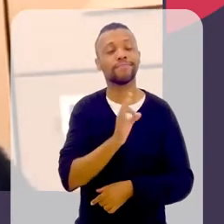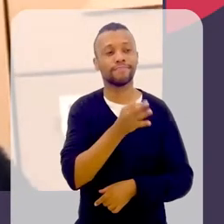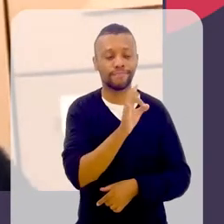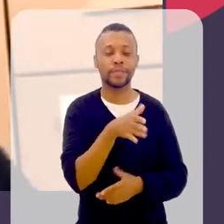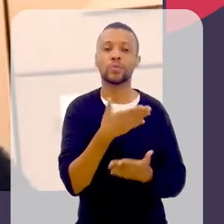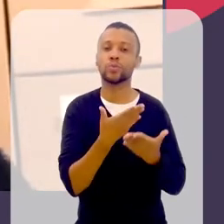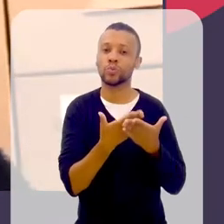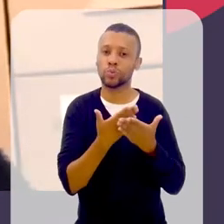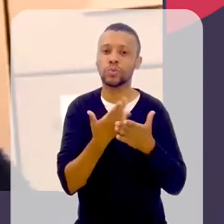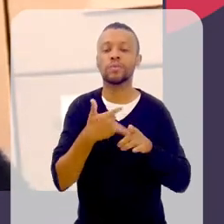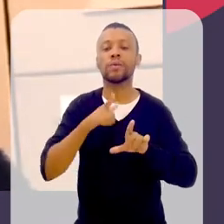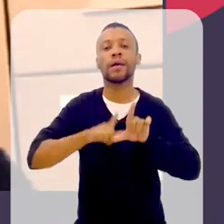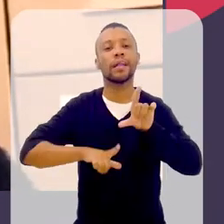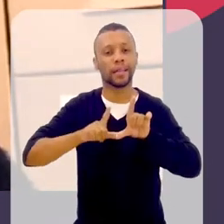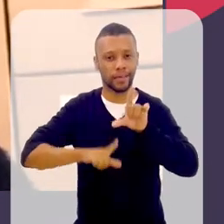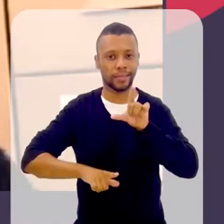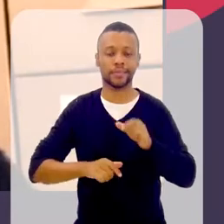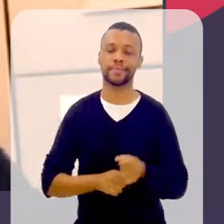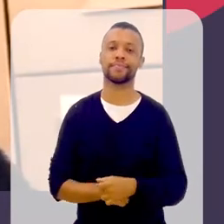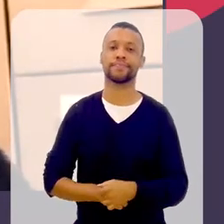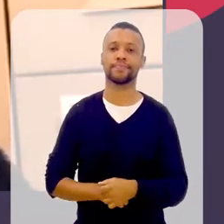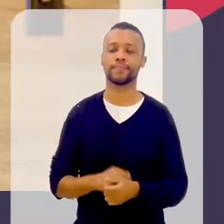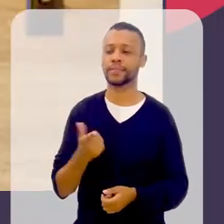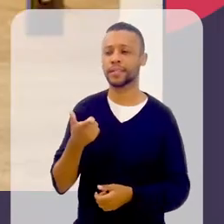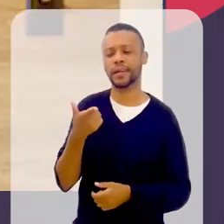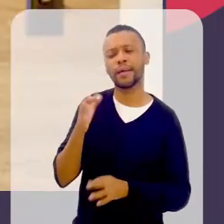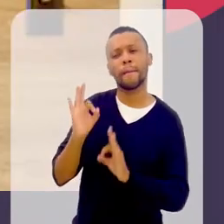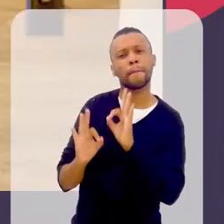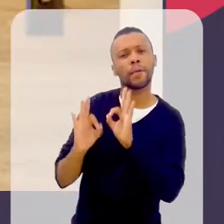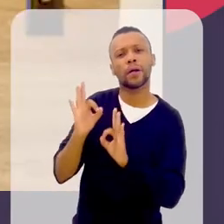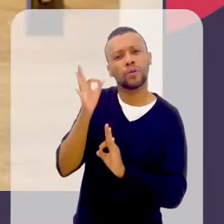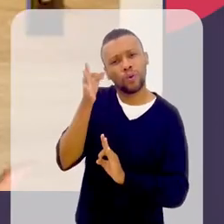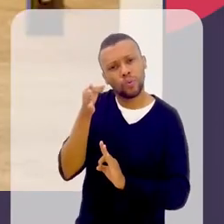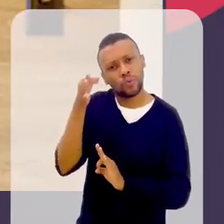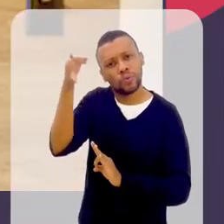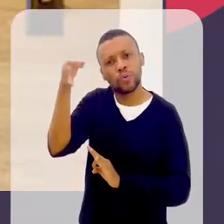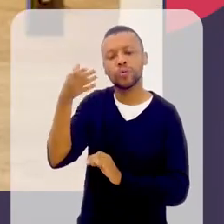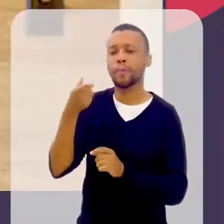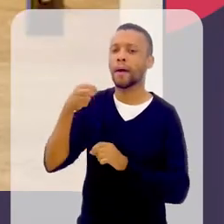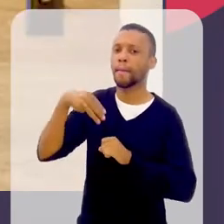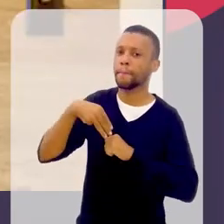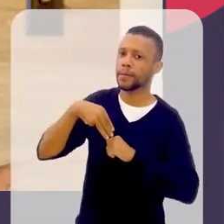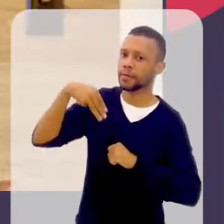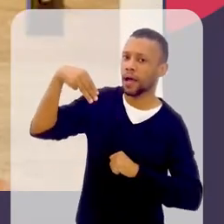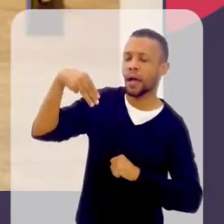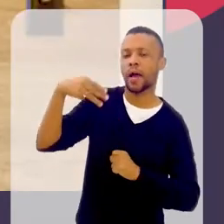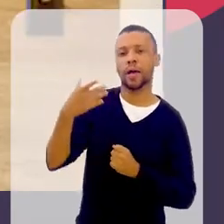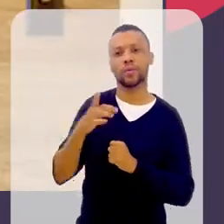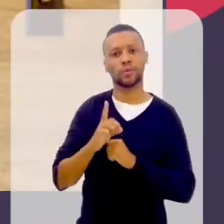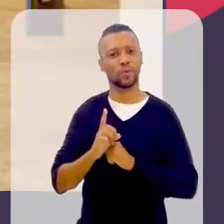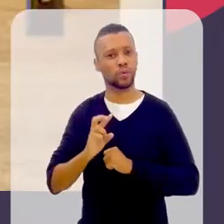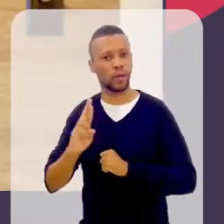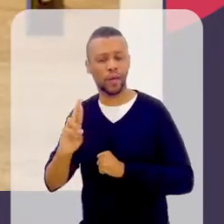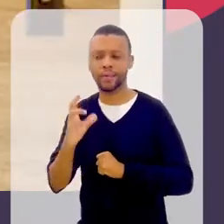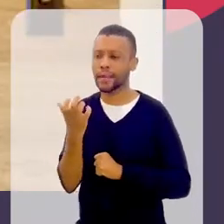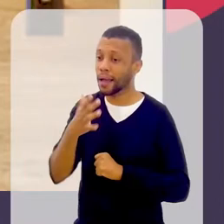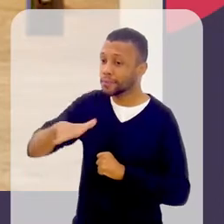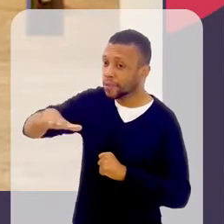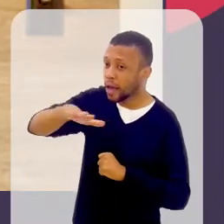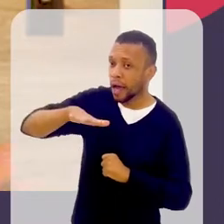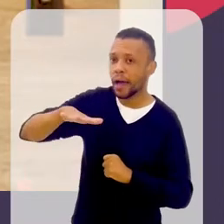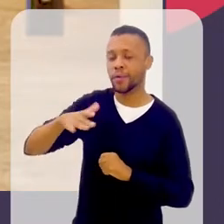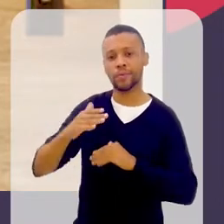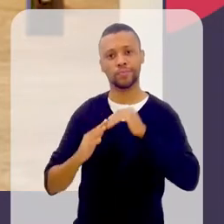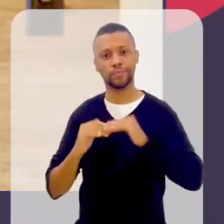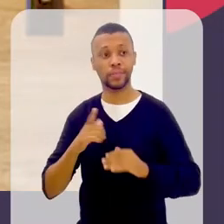Isso. Isso, eu estou me graduando em letras. E você tem planos aí para mestrado, doutorado? Como é que você